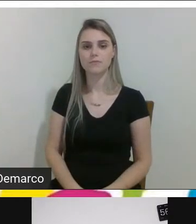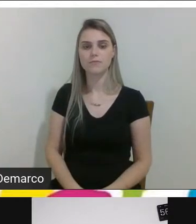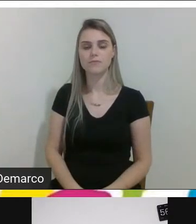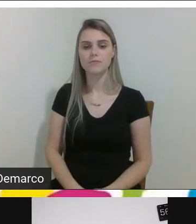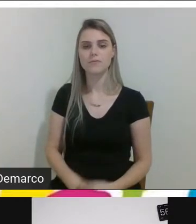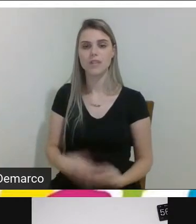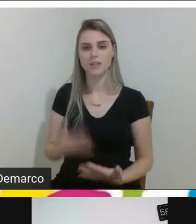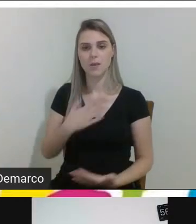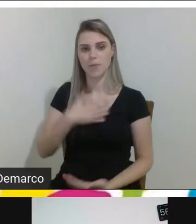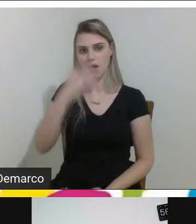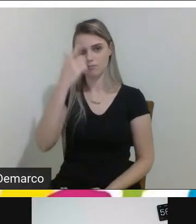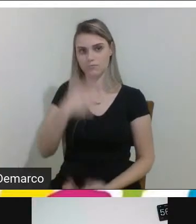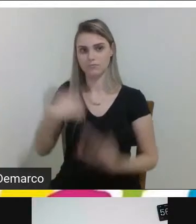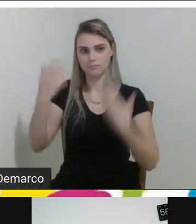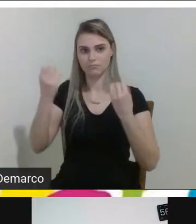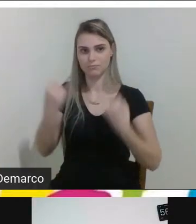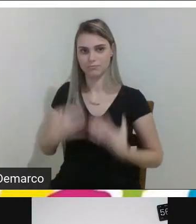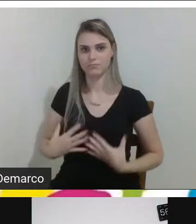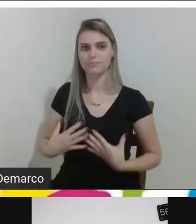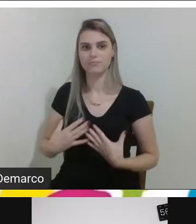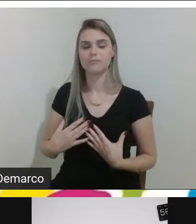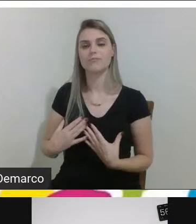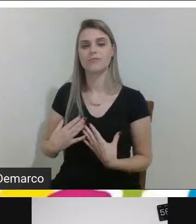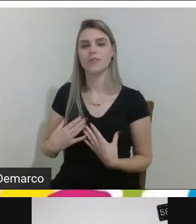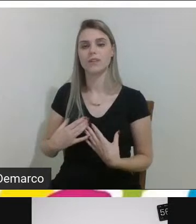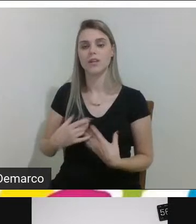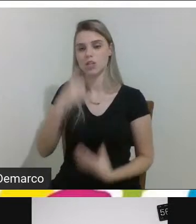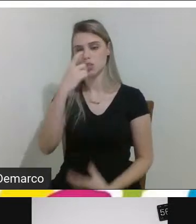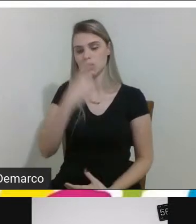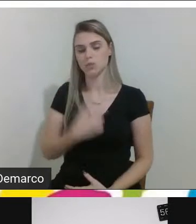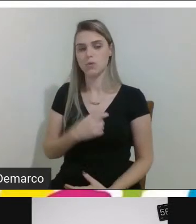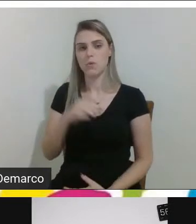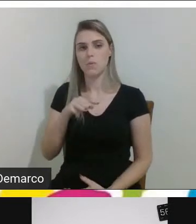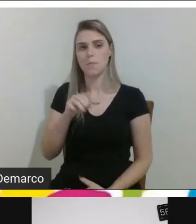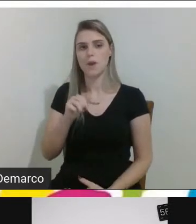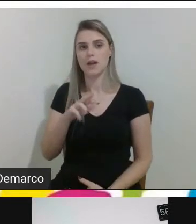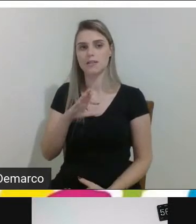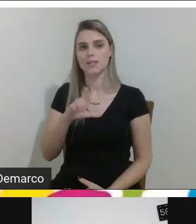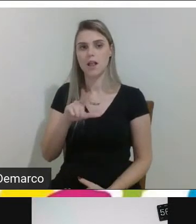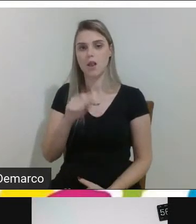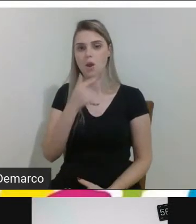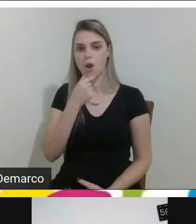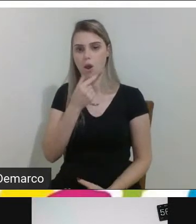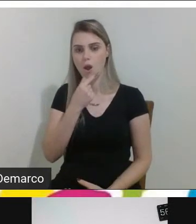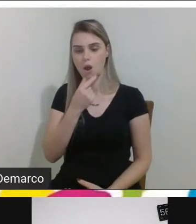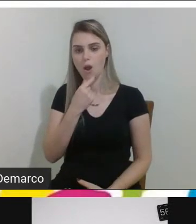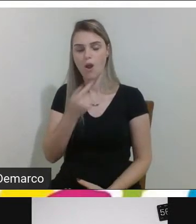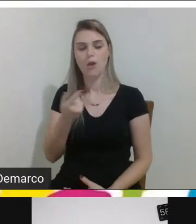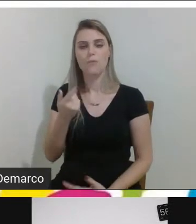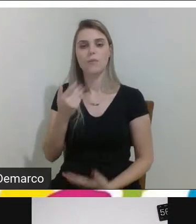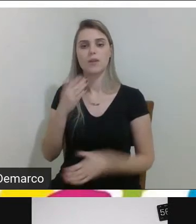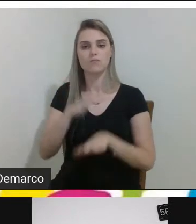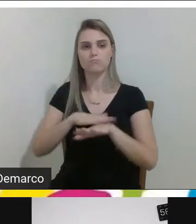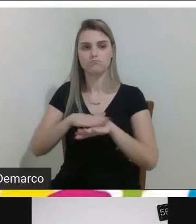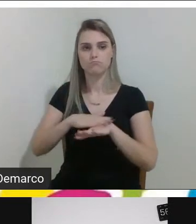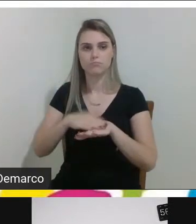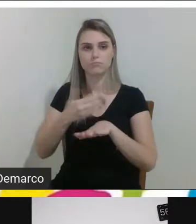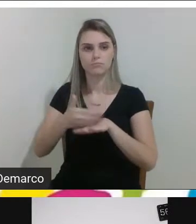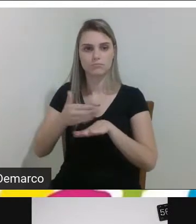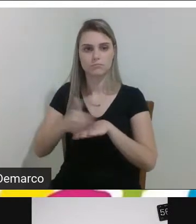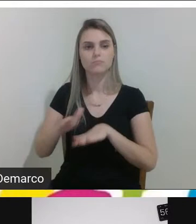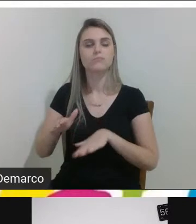descrição né sou o Marcelo né homem pele clara cabelo